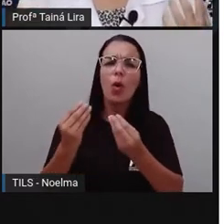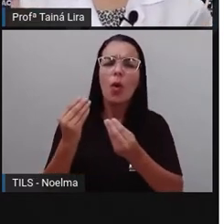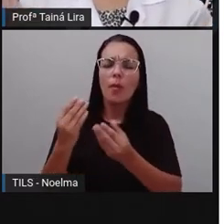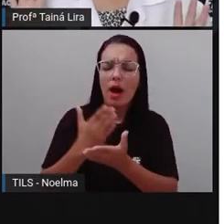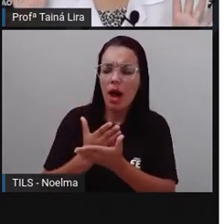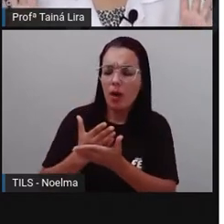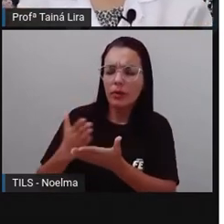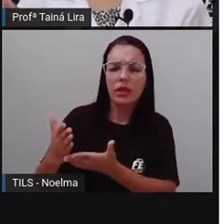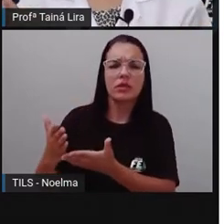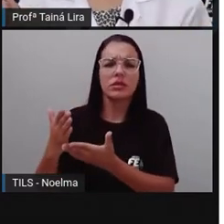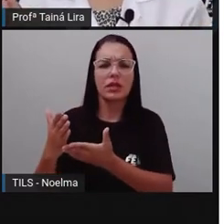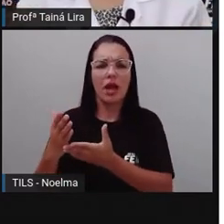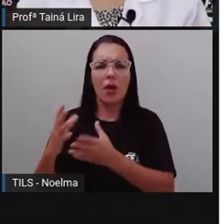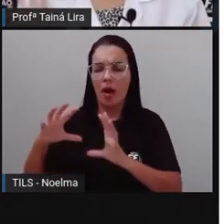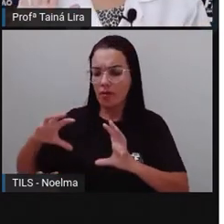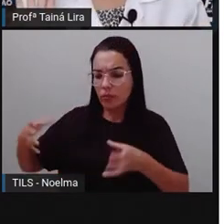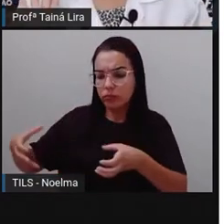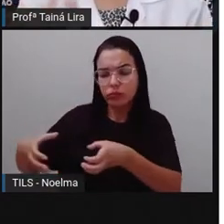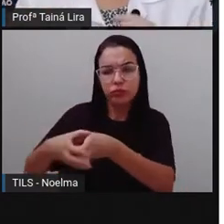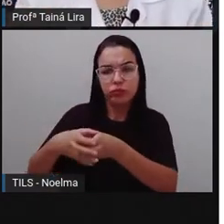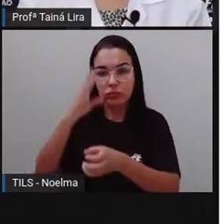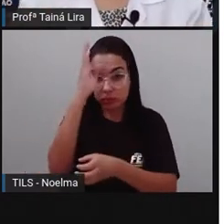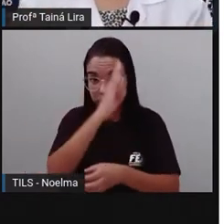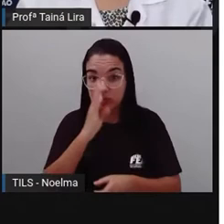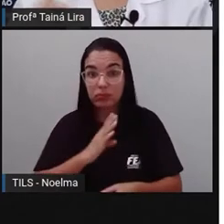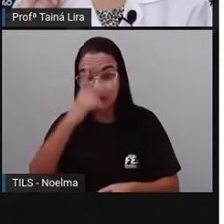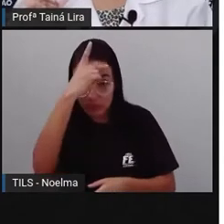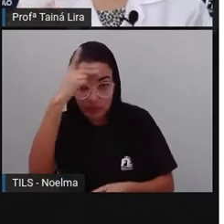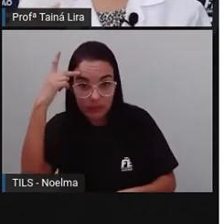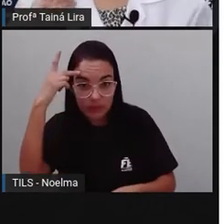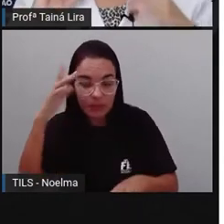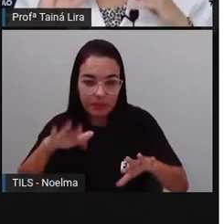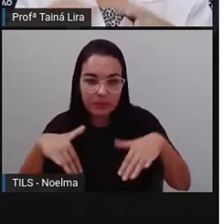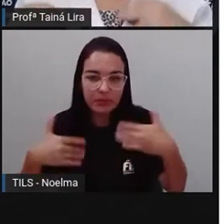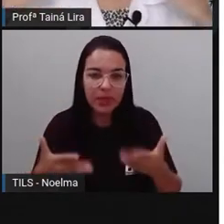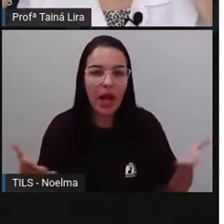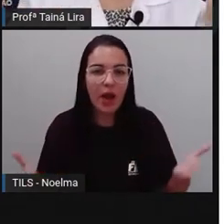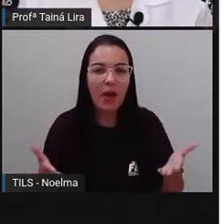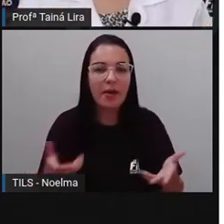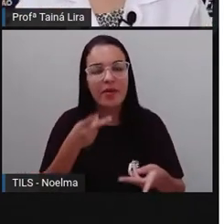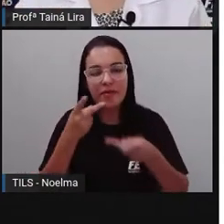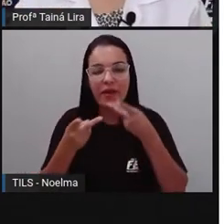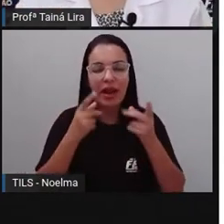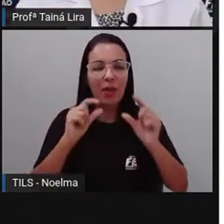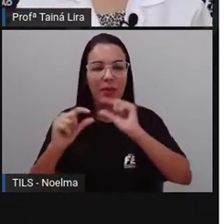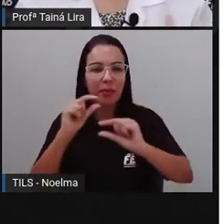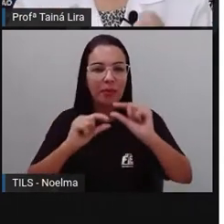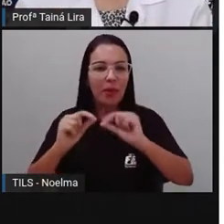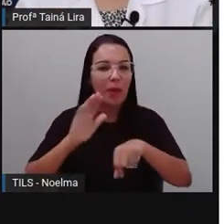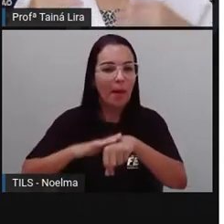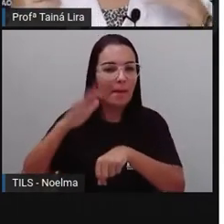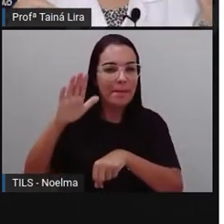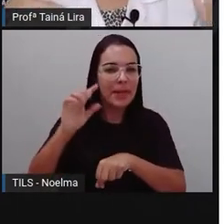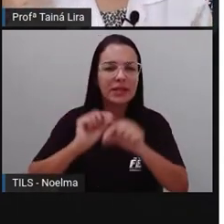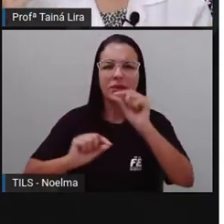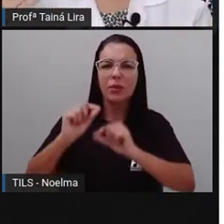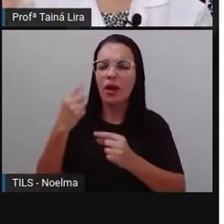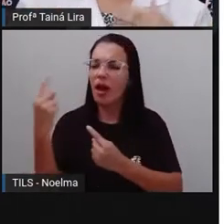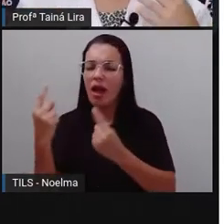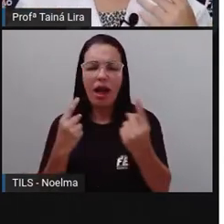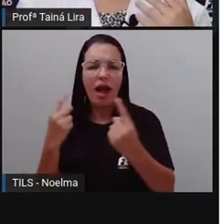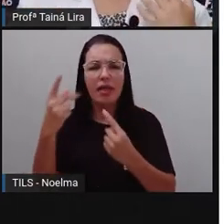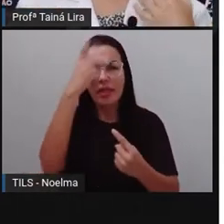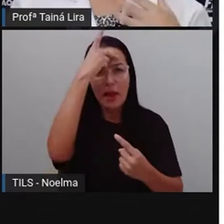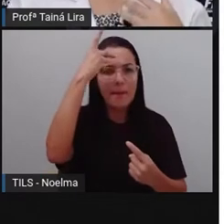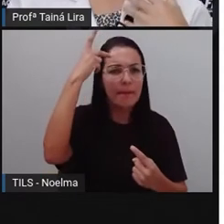de formação do povo brasileiro. Pronto, nós vamos ainda, né, falar mais um pouco sobre isso, sobre cada povo